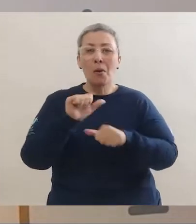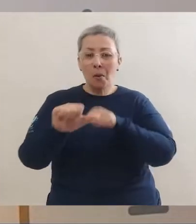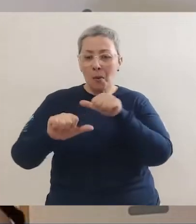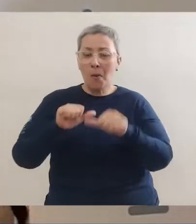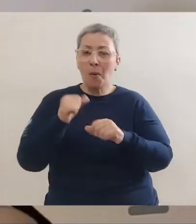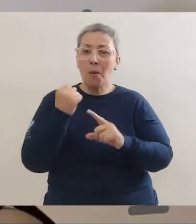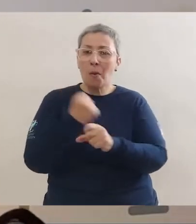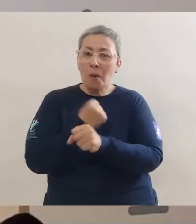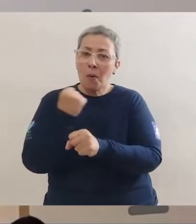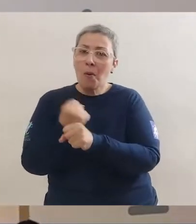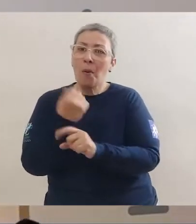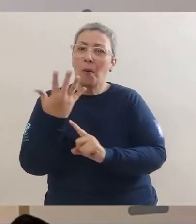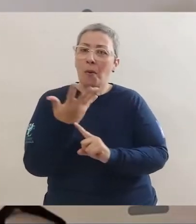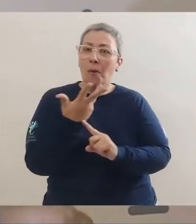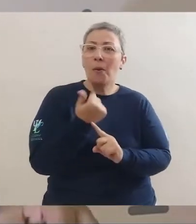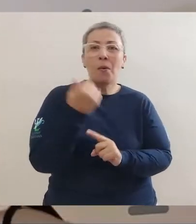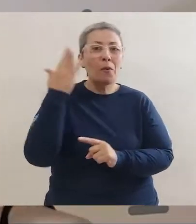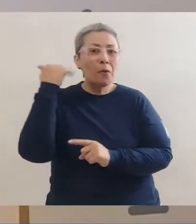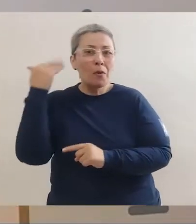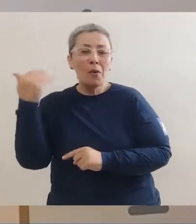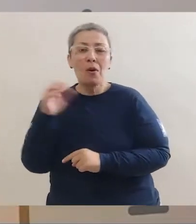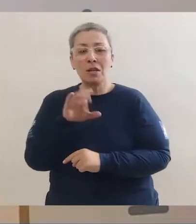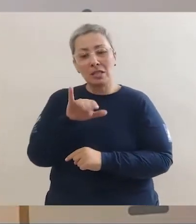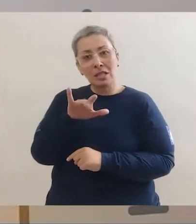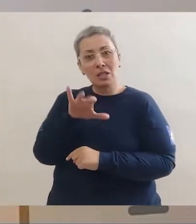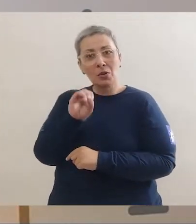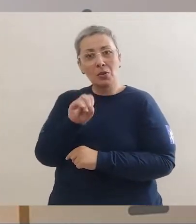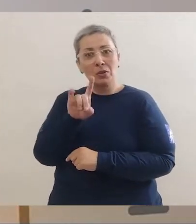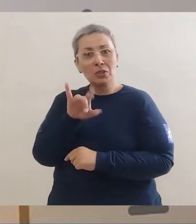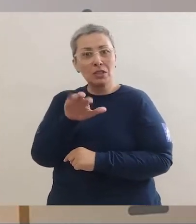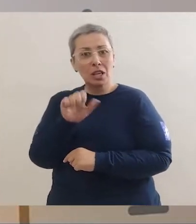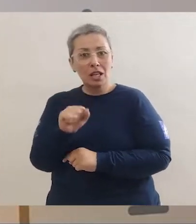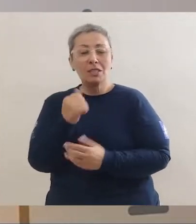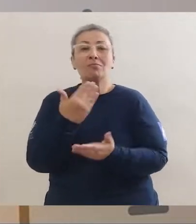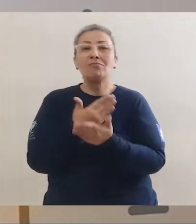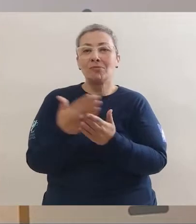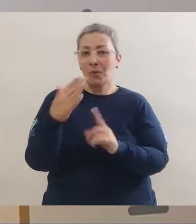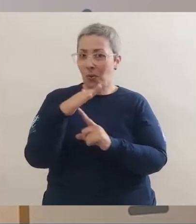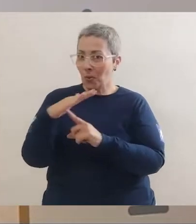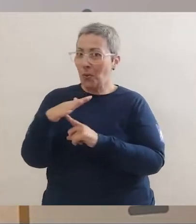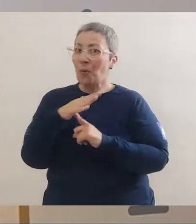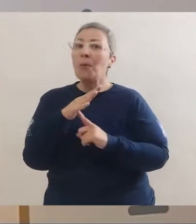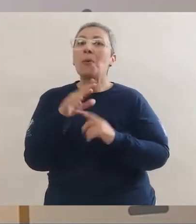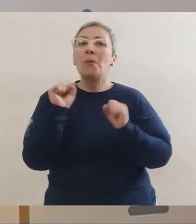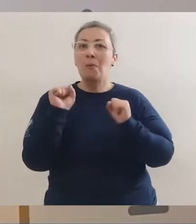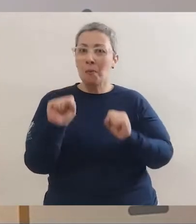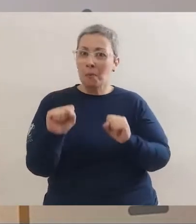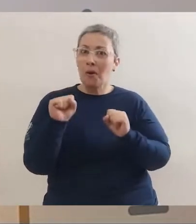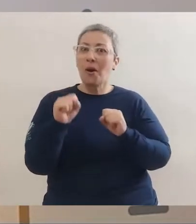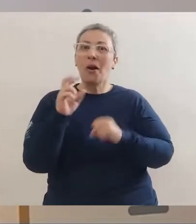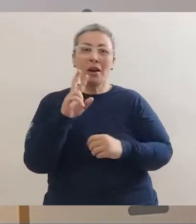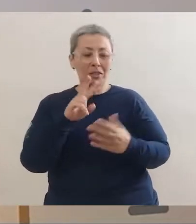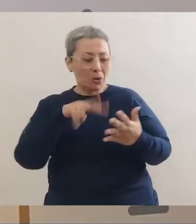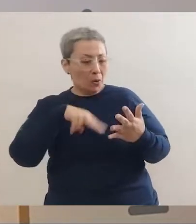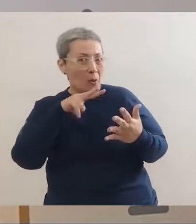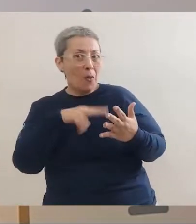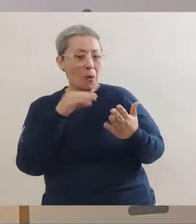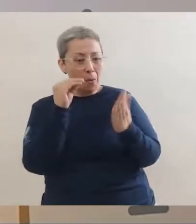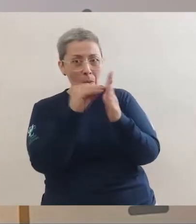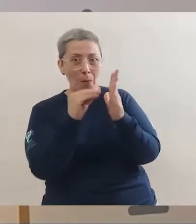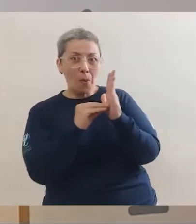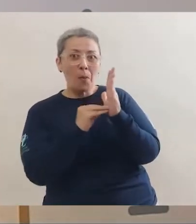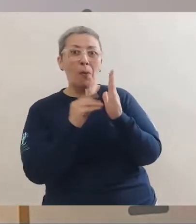Zero foi toda remodelada por um artista muito famoso chamado Cícero Dias. E lá da praça, nós podemos